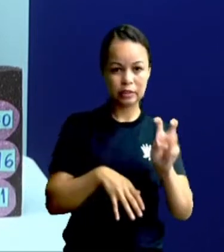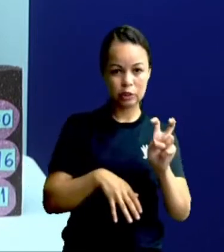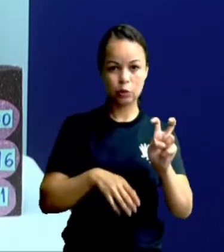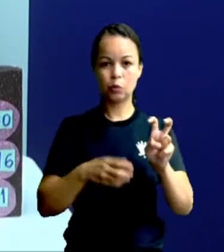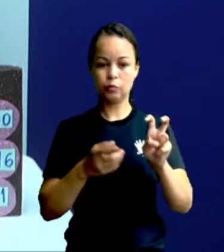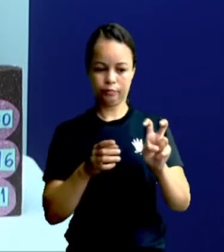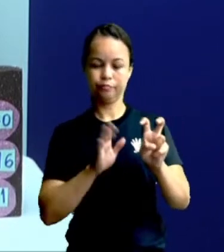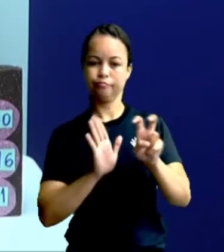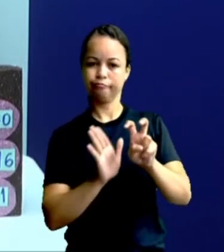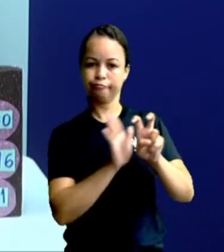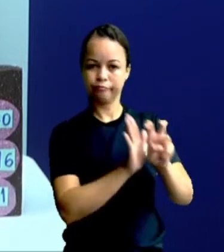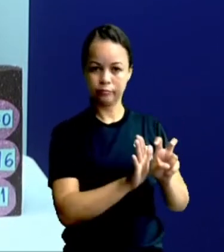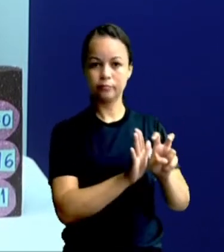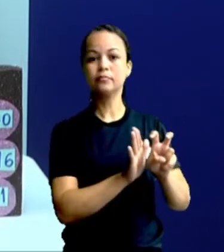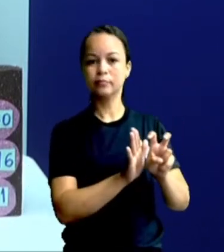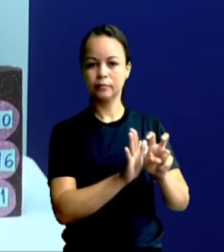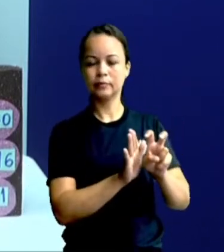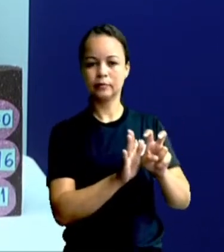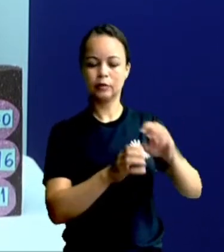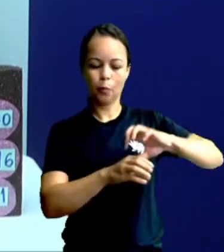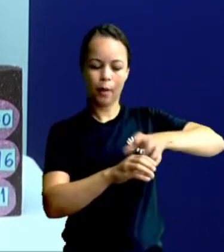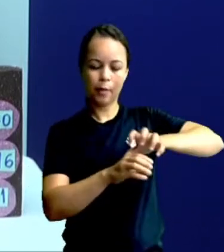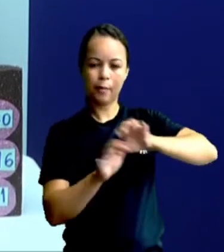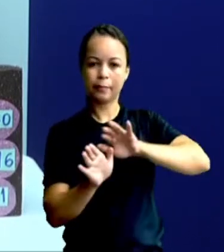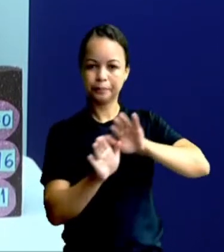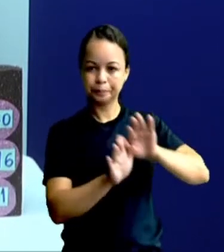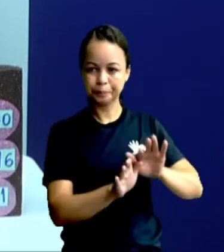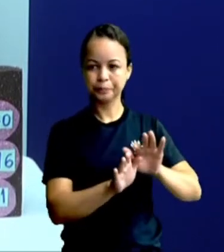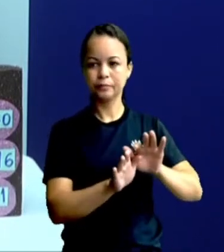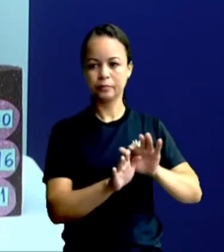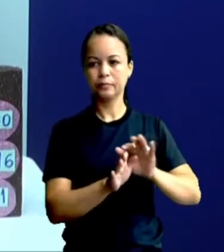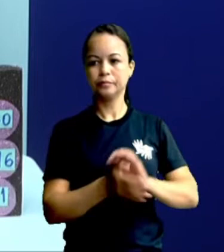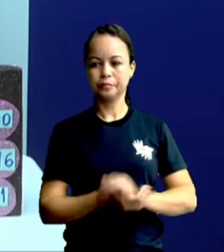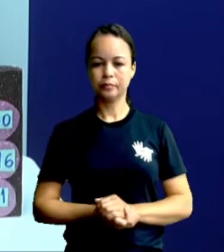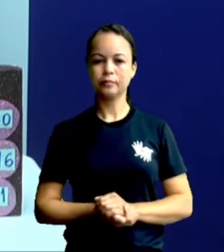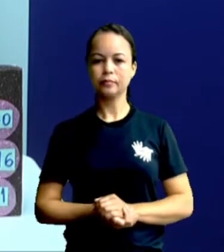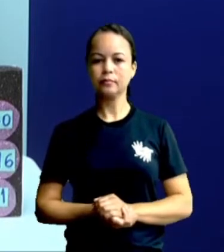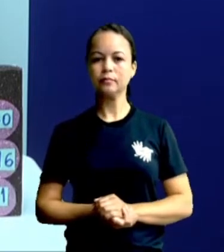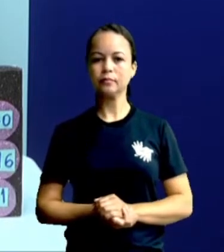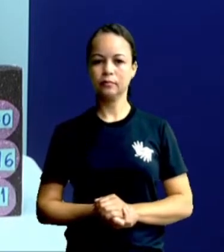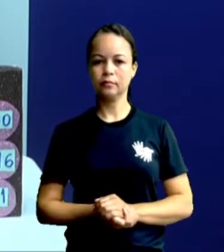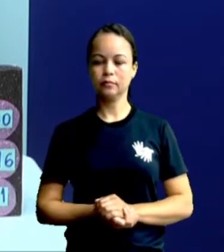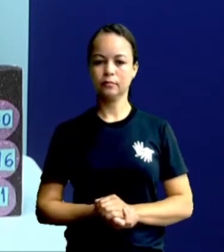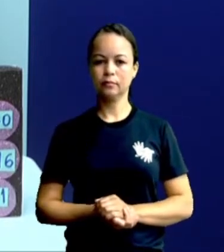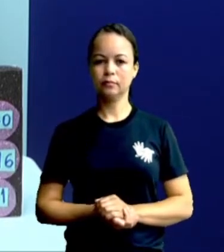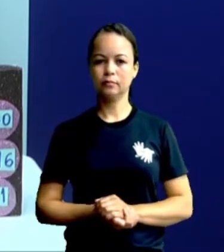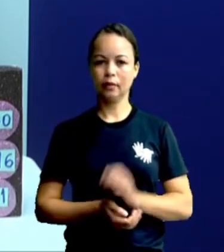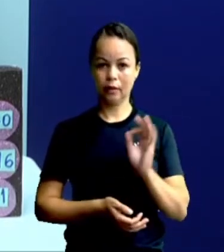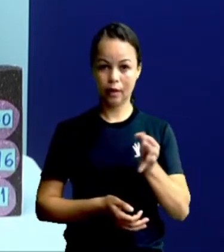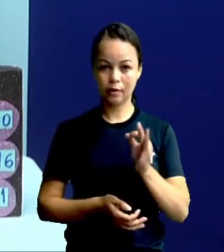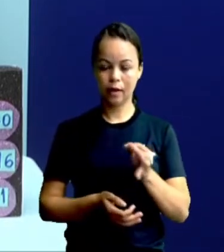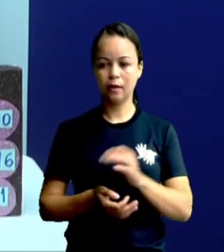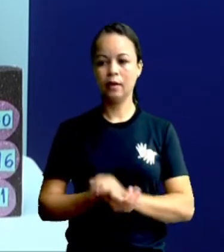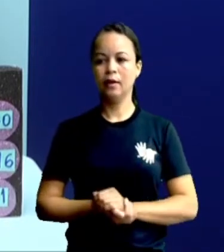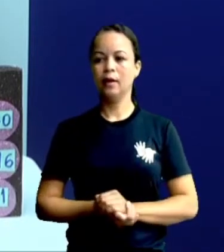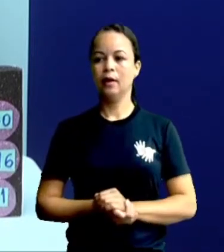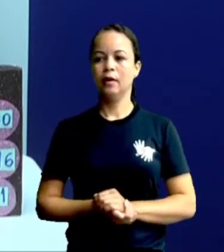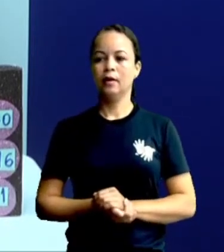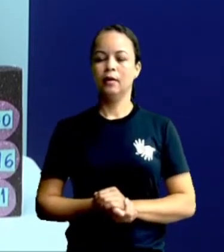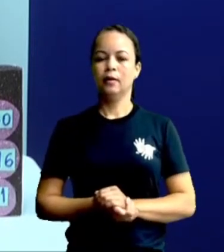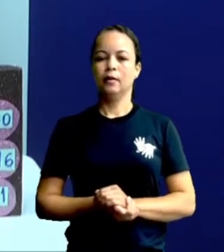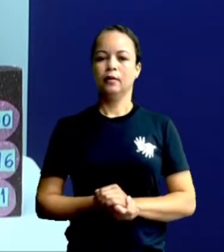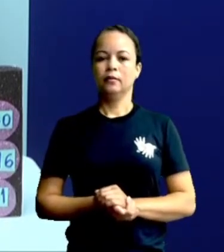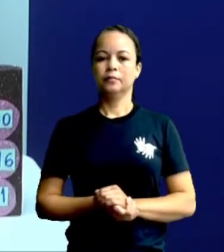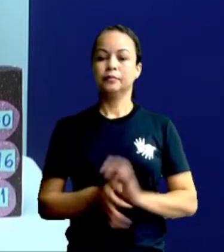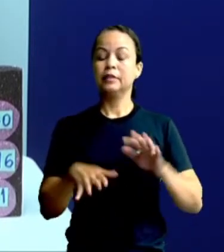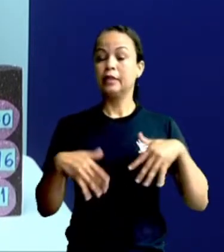garrafa. Vou colocá-las aqui. Cinco tampinhas de garrafa, certo? E aí,